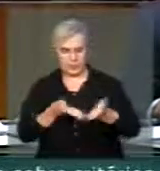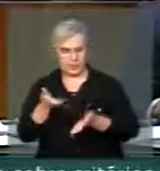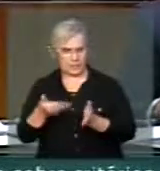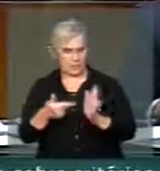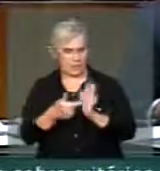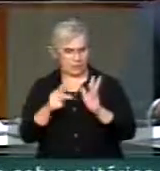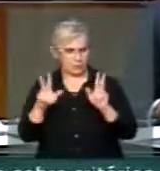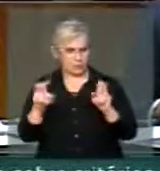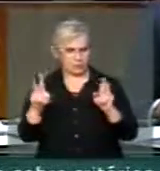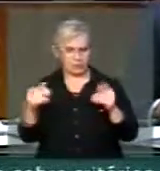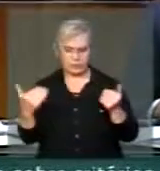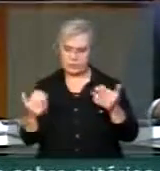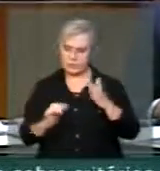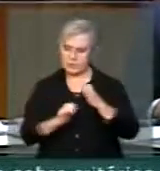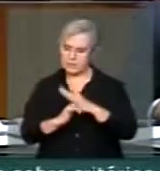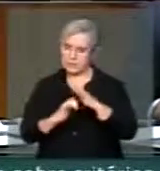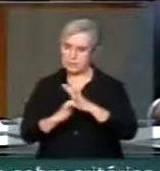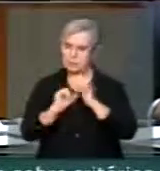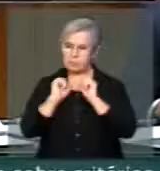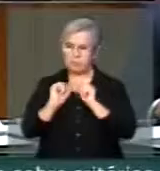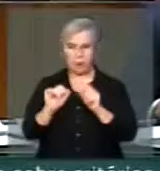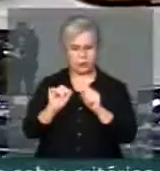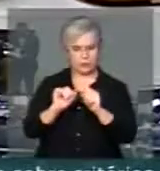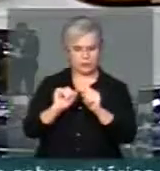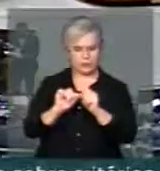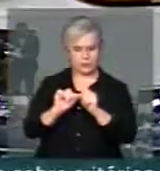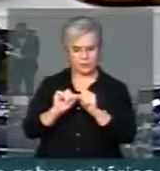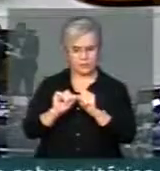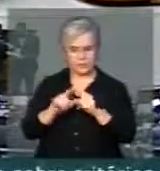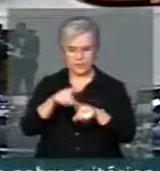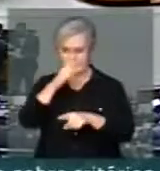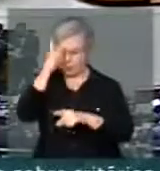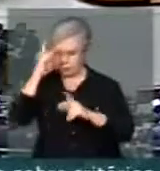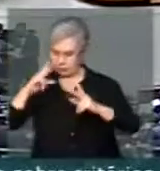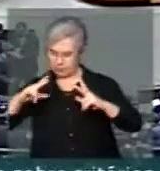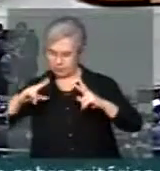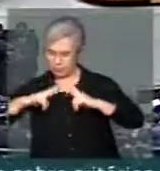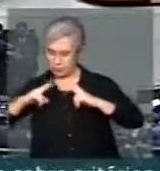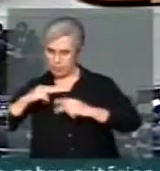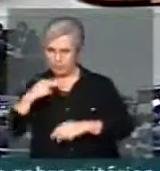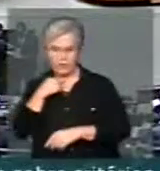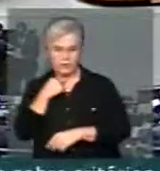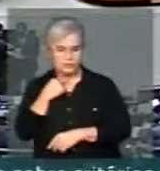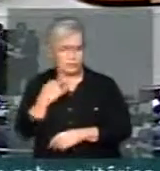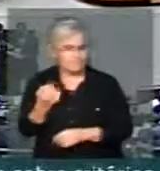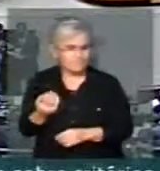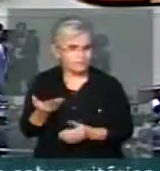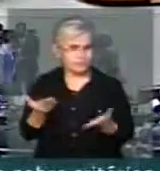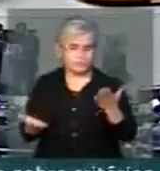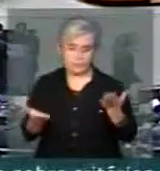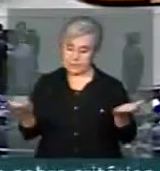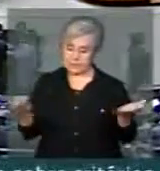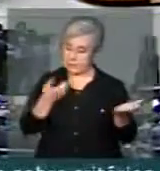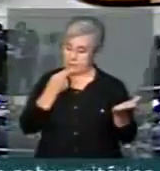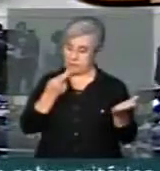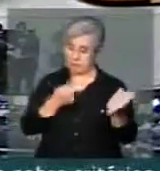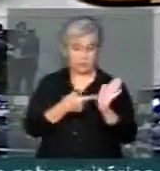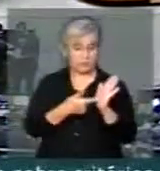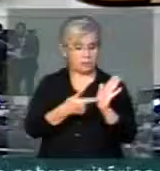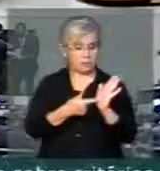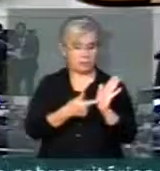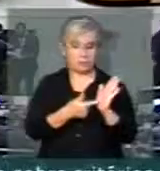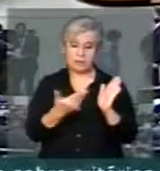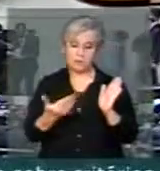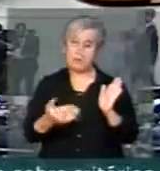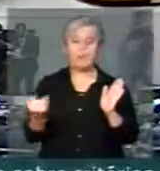caso onde as empresas já podem fazê-lo e nós não permitimos para a pessoa física. Aqui nas palavras do deputado Marcos Monte fica claro que essa